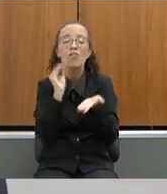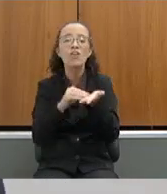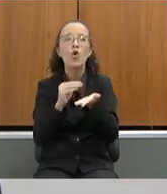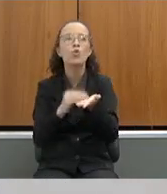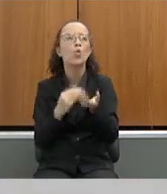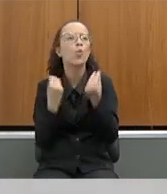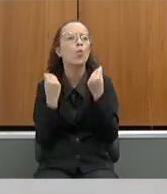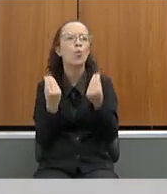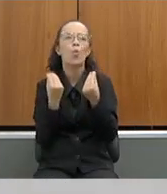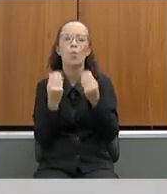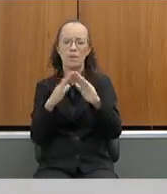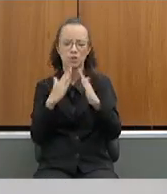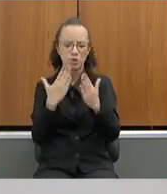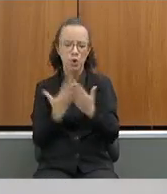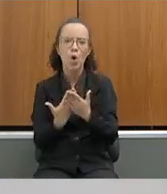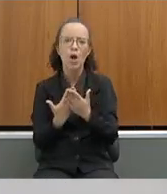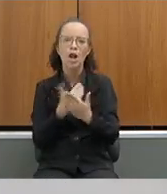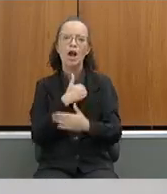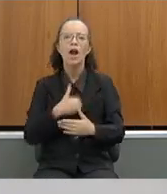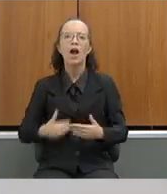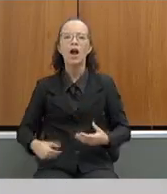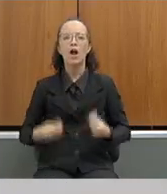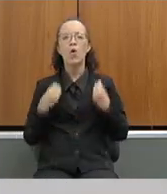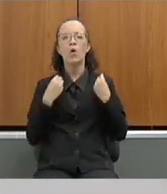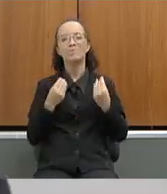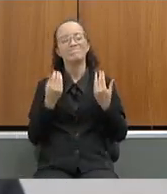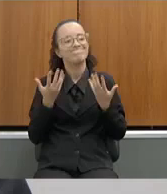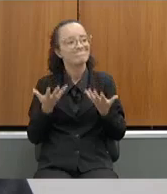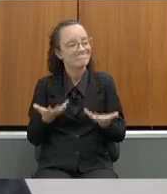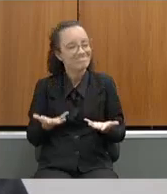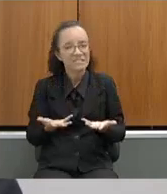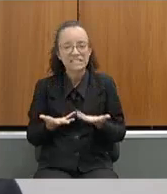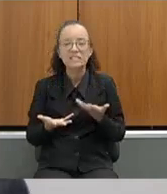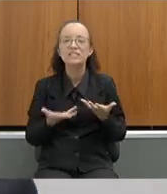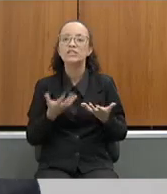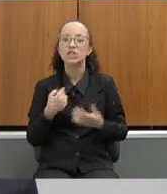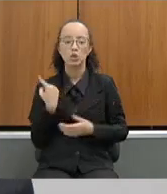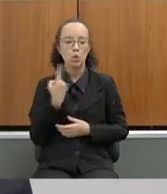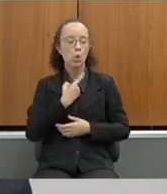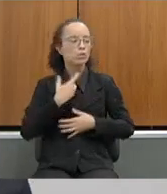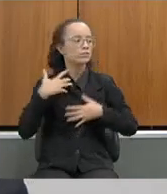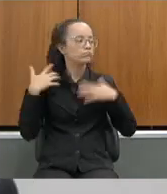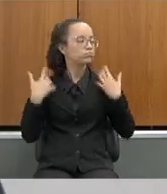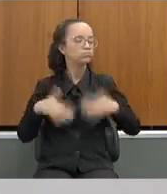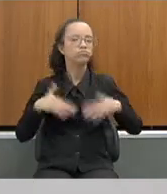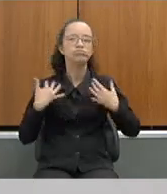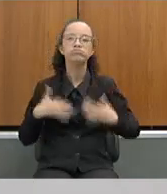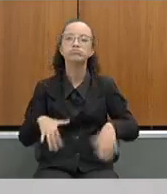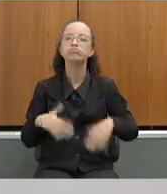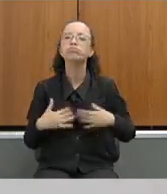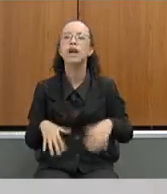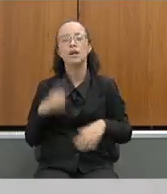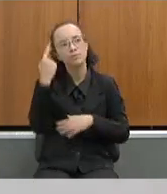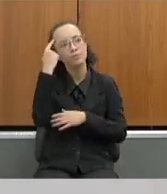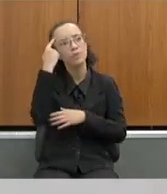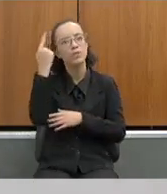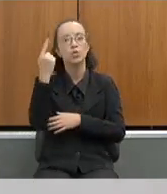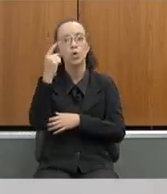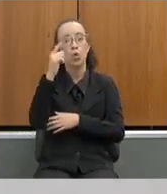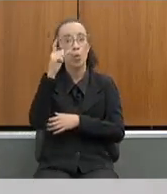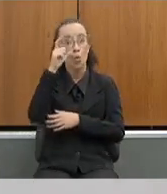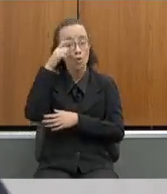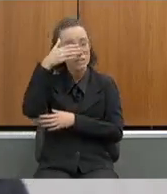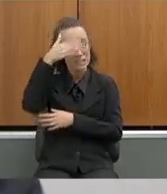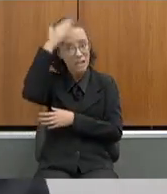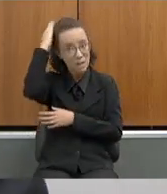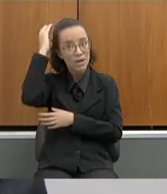crianças na escola da rede estadual. Então, essa situação nos apavorou muito. E aí, a gente pensou, quando o Zema ganhou a